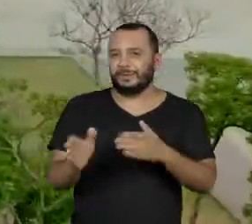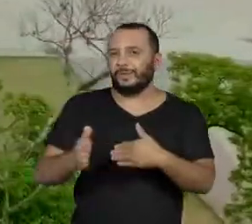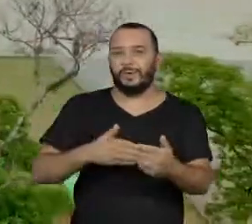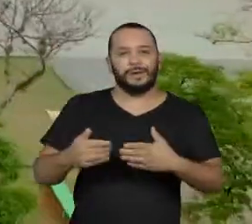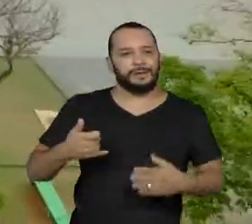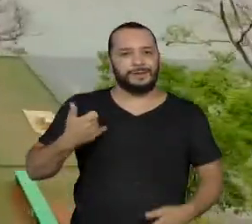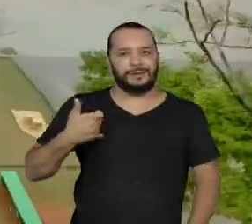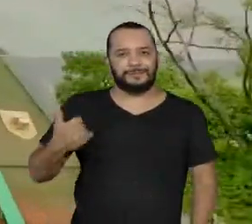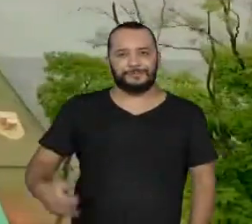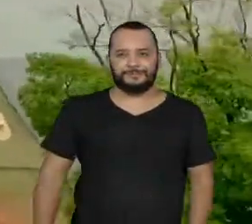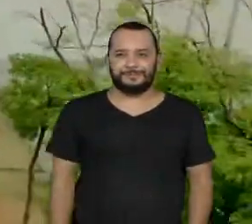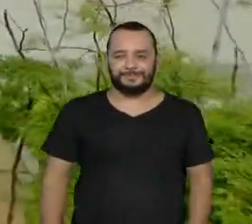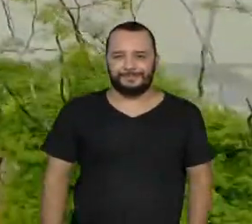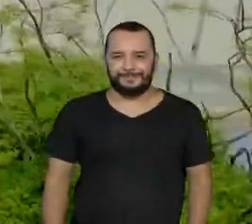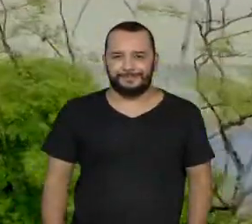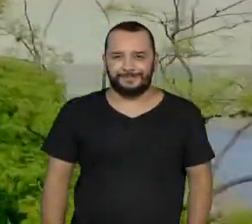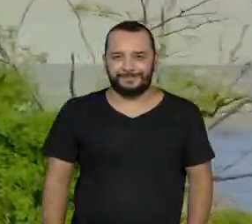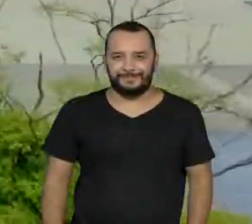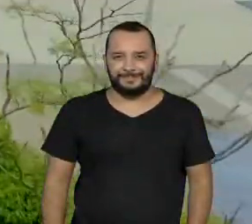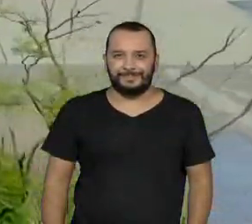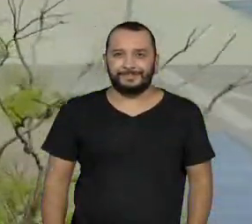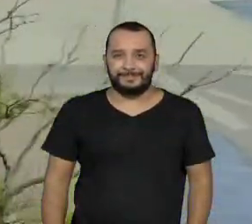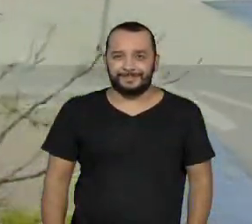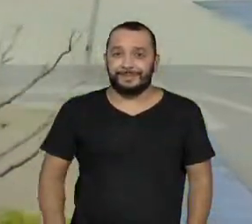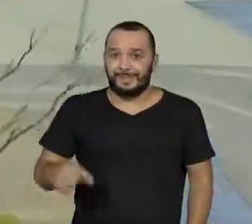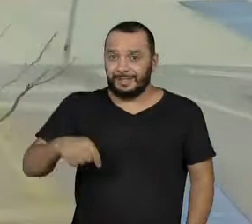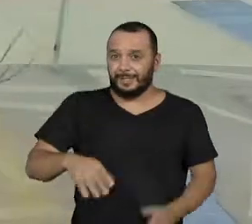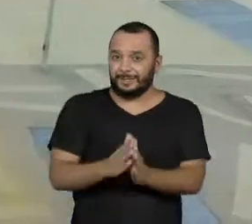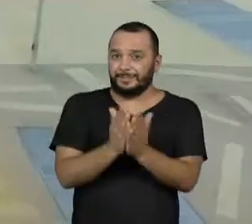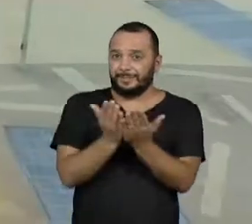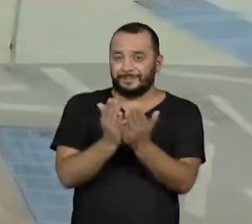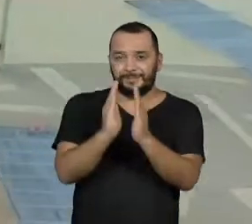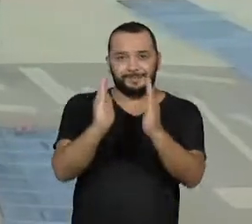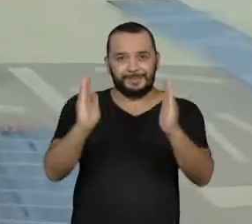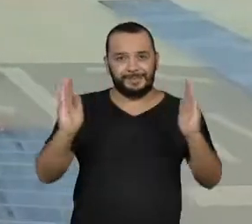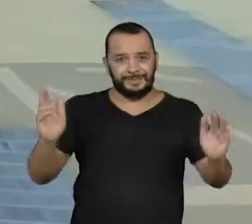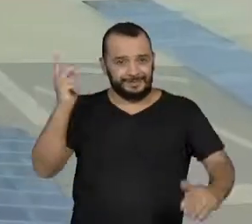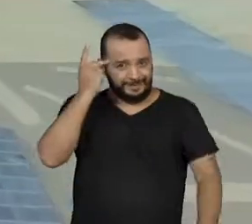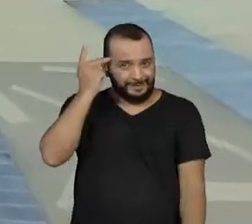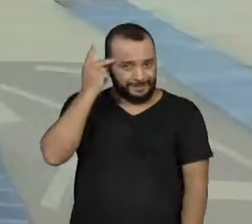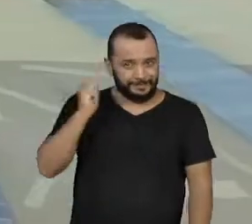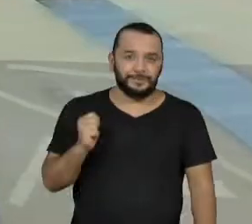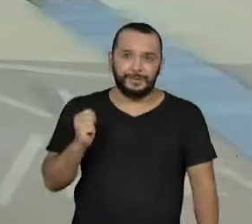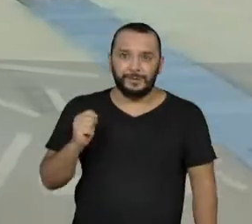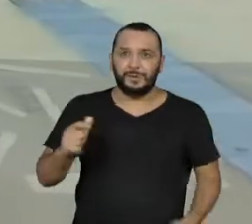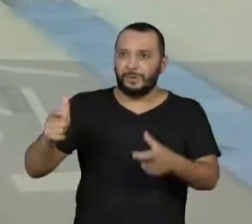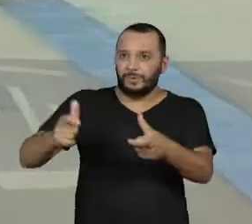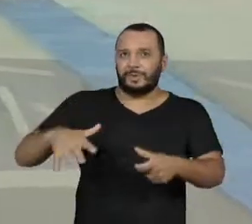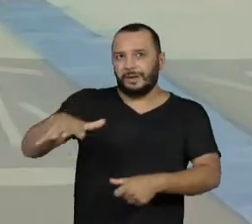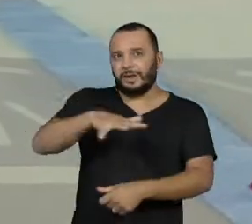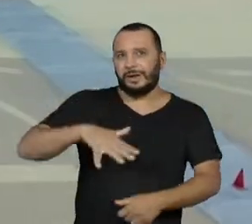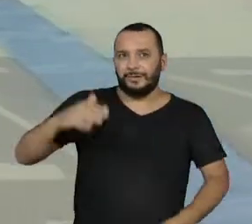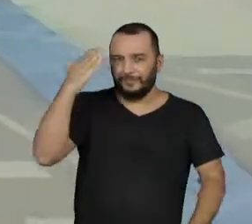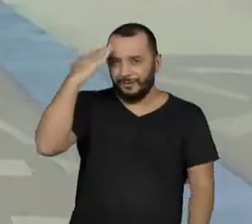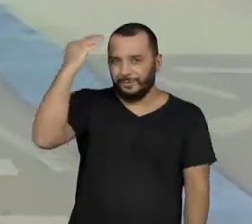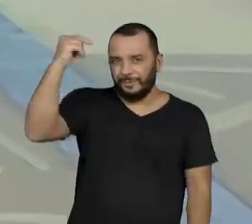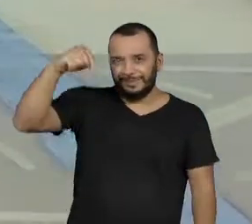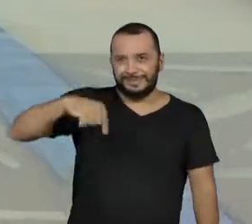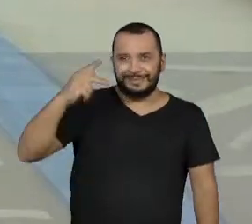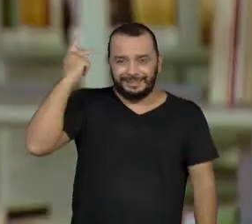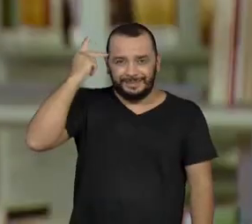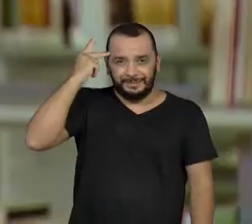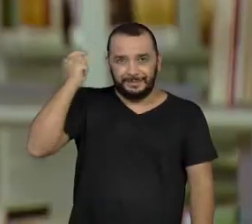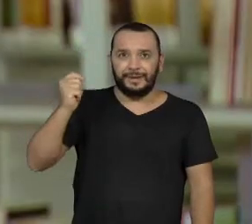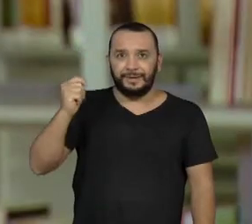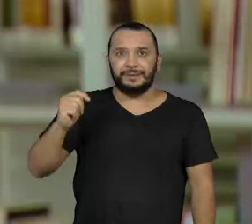idade. Nós estamos na Biblioteca de São Paulo. Esse local é um local bem conhecido da cidade, porque aqui era o